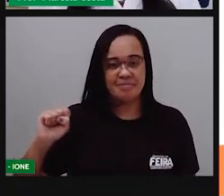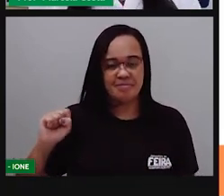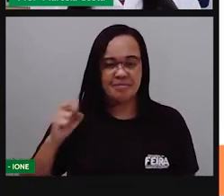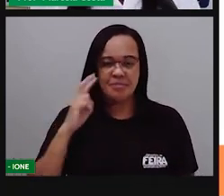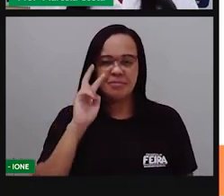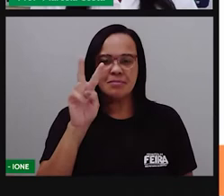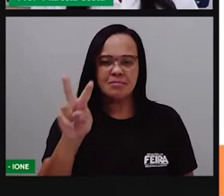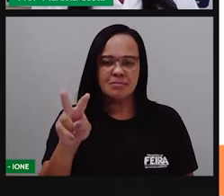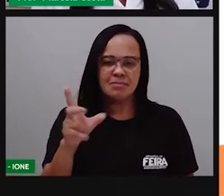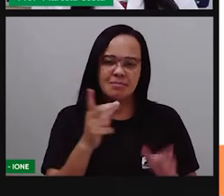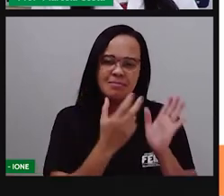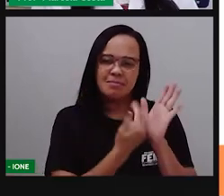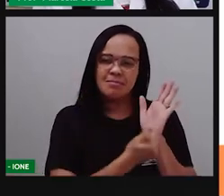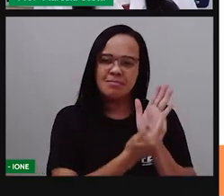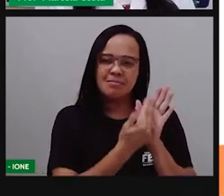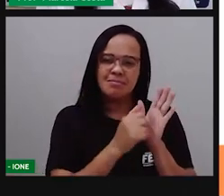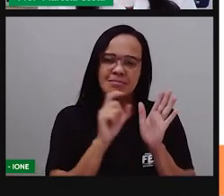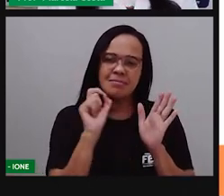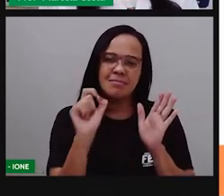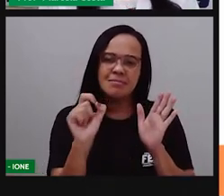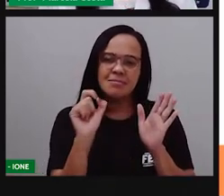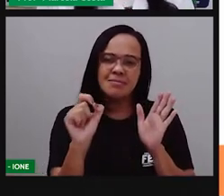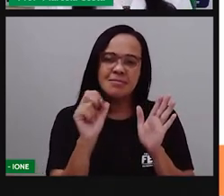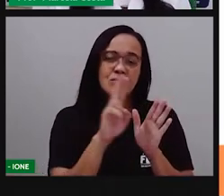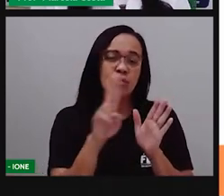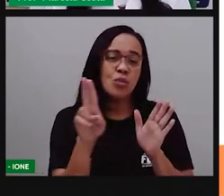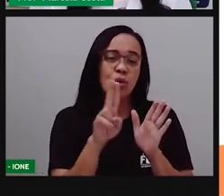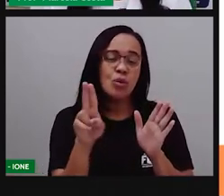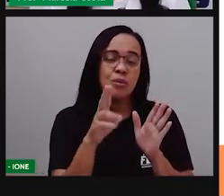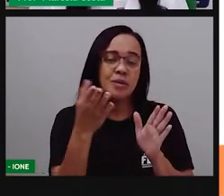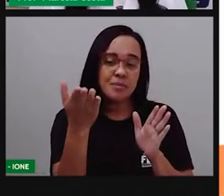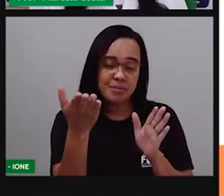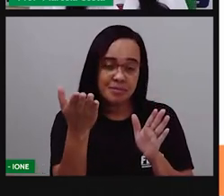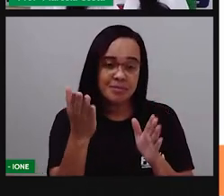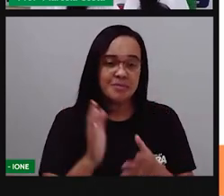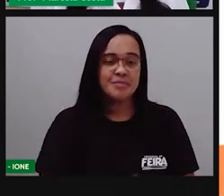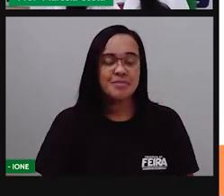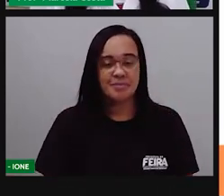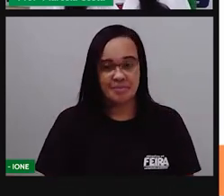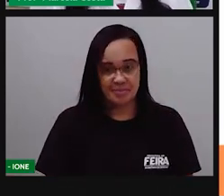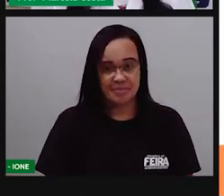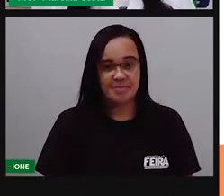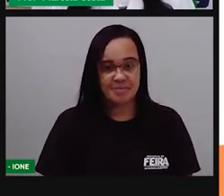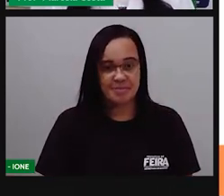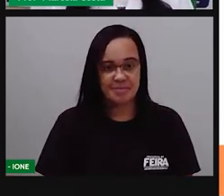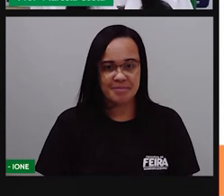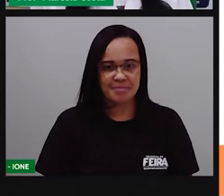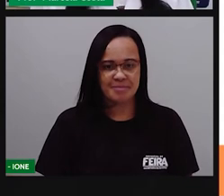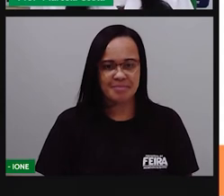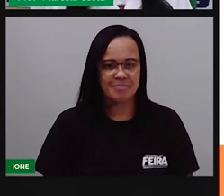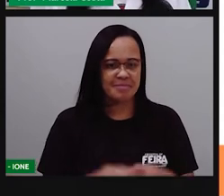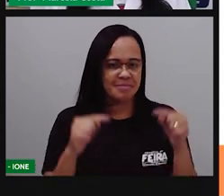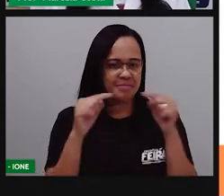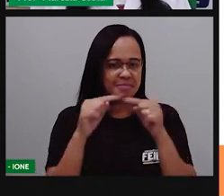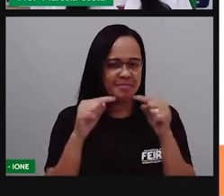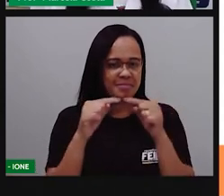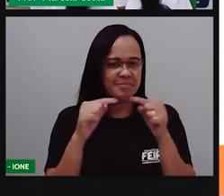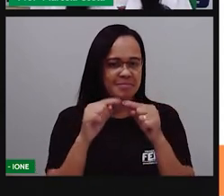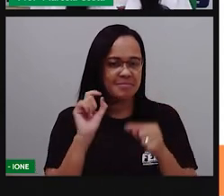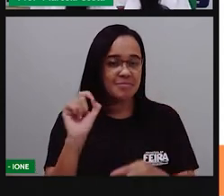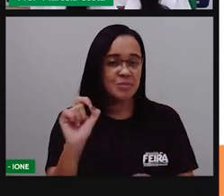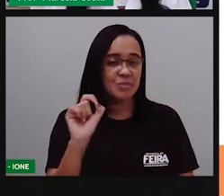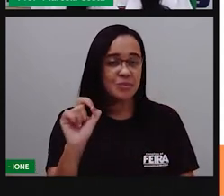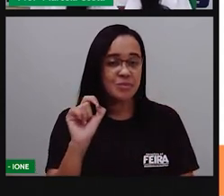Observe essa figura. Qual é o nome dela? O que é que essa imagem tá representando?